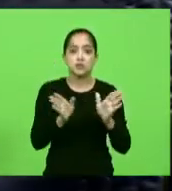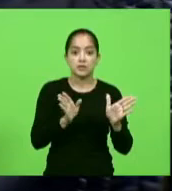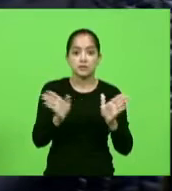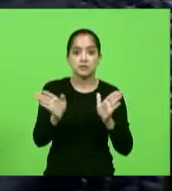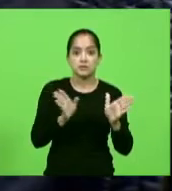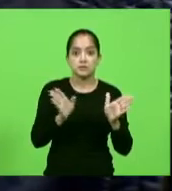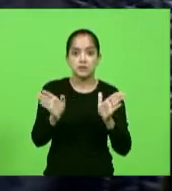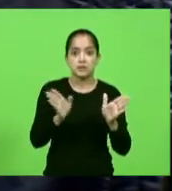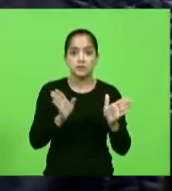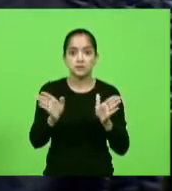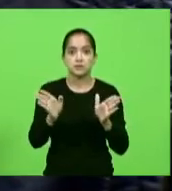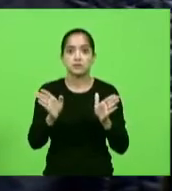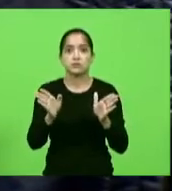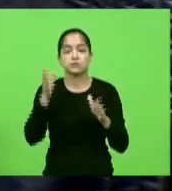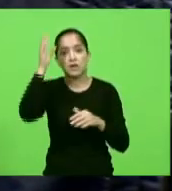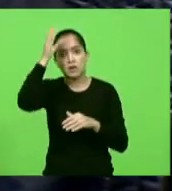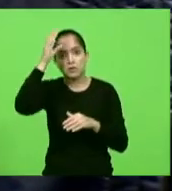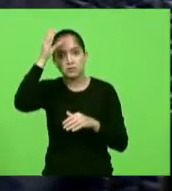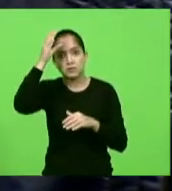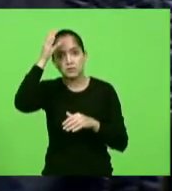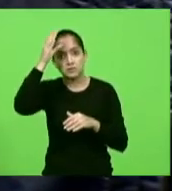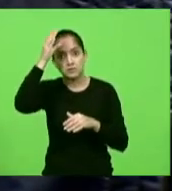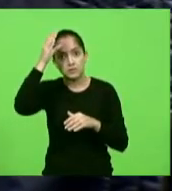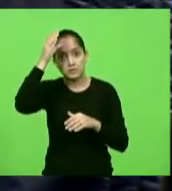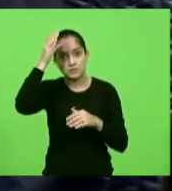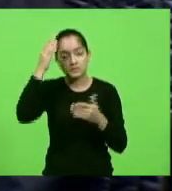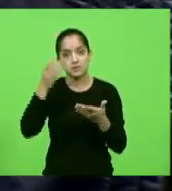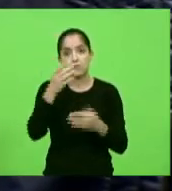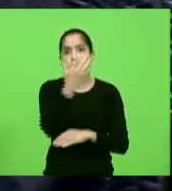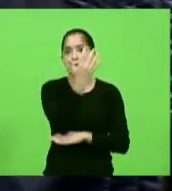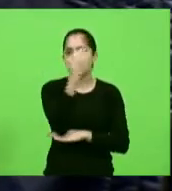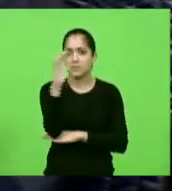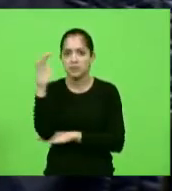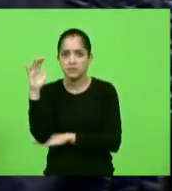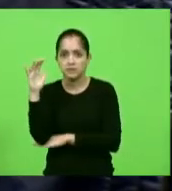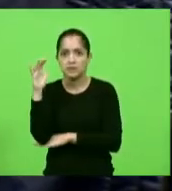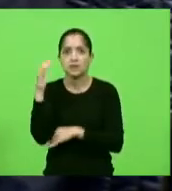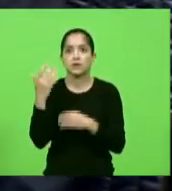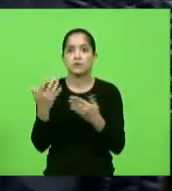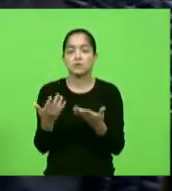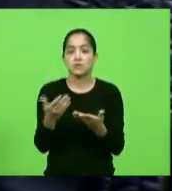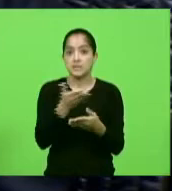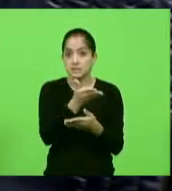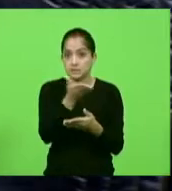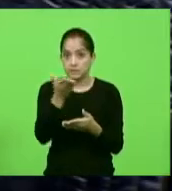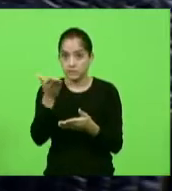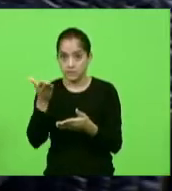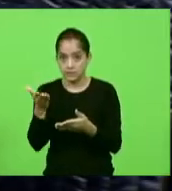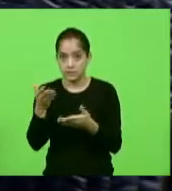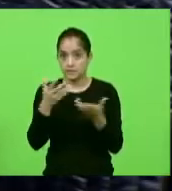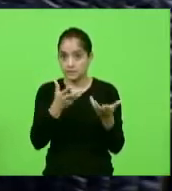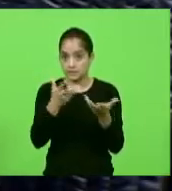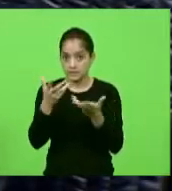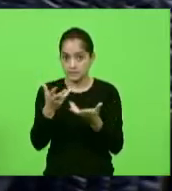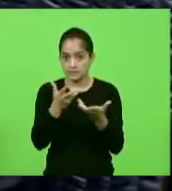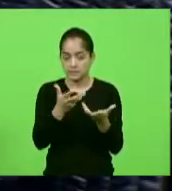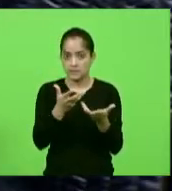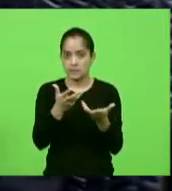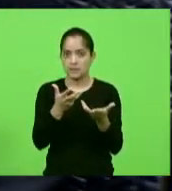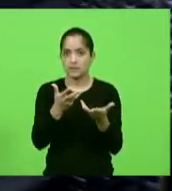que nós vivemos, a conscientização ambiental e se os senhores deputados, as senhoras deputadas também quiserem